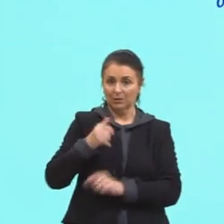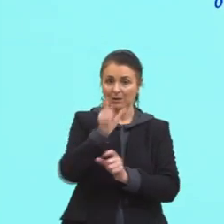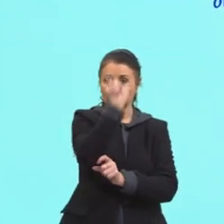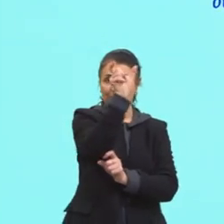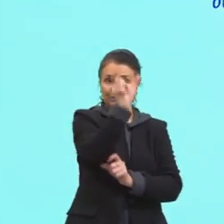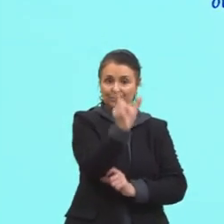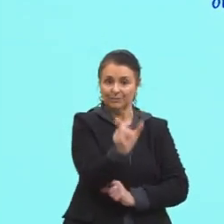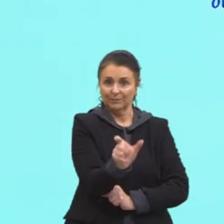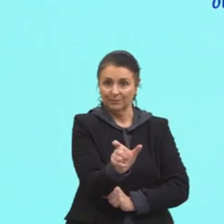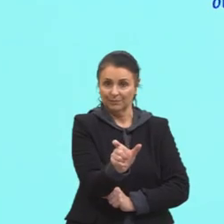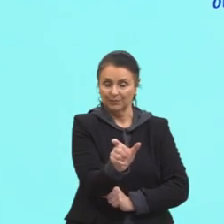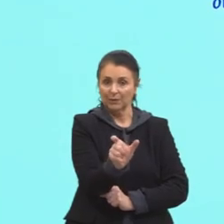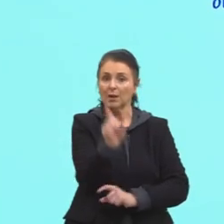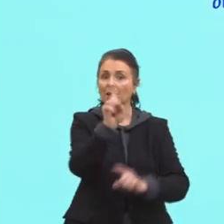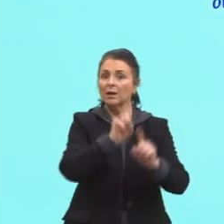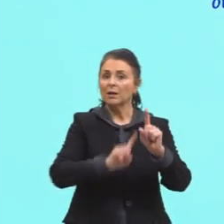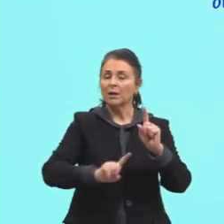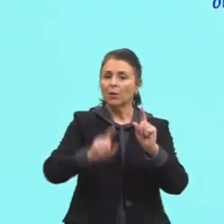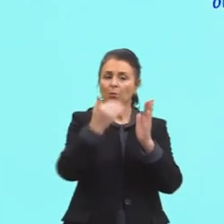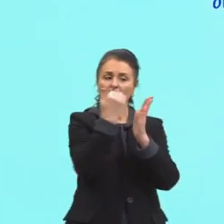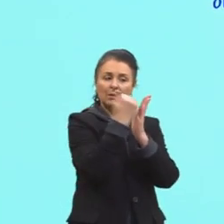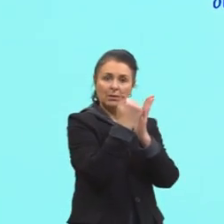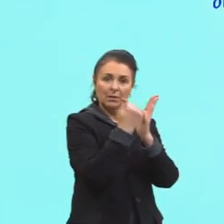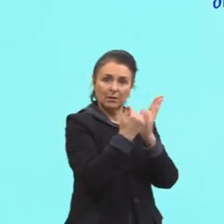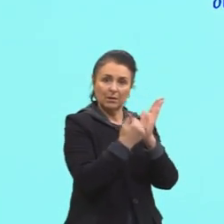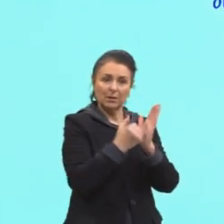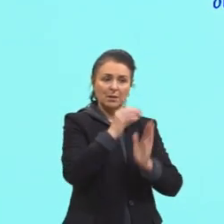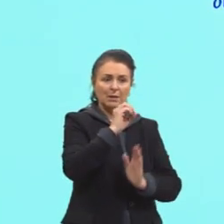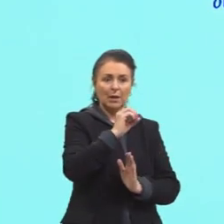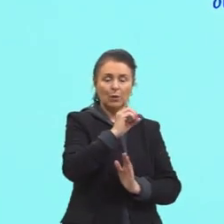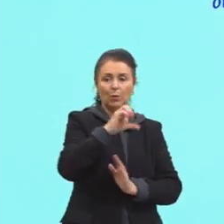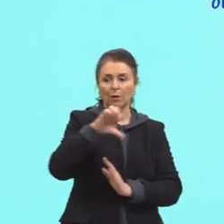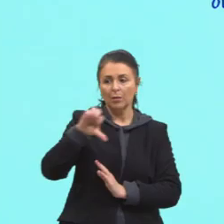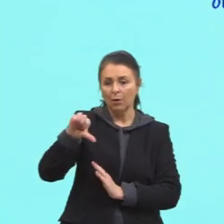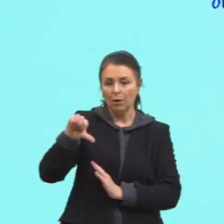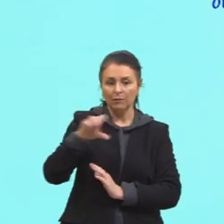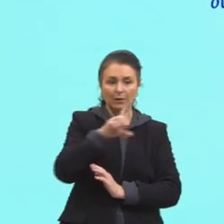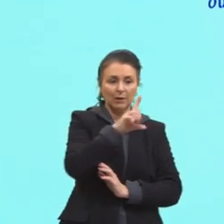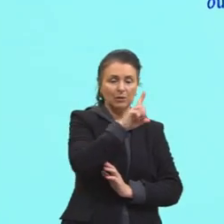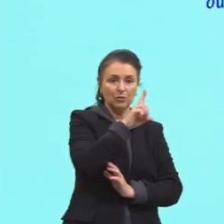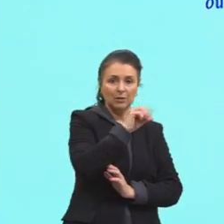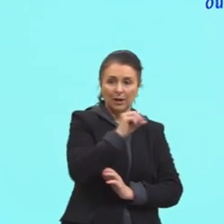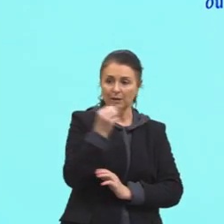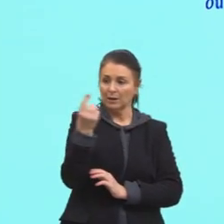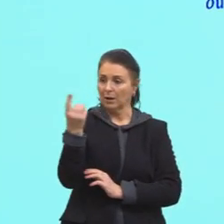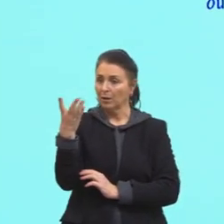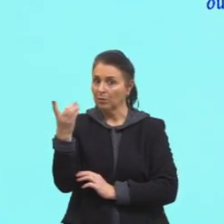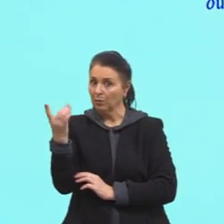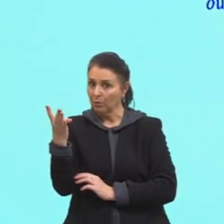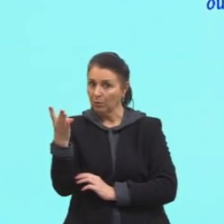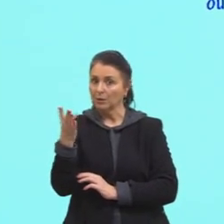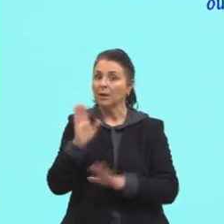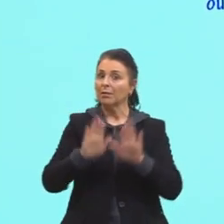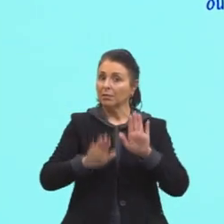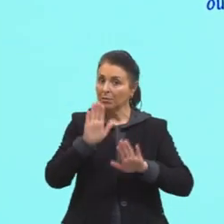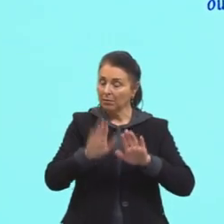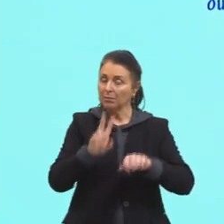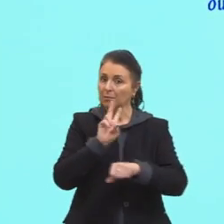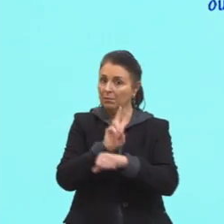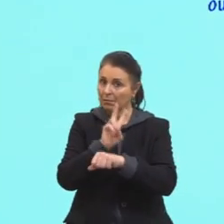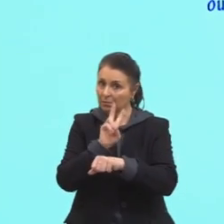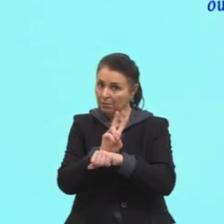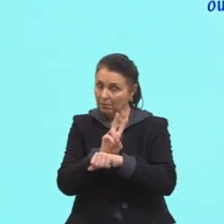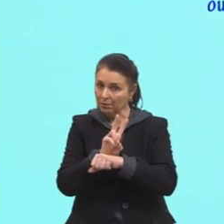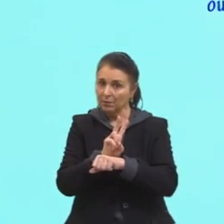foi determinado em algumas categorias. Então, a gente tem de 0 a 9, de 10 a 14, e assim por diante. Então,